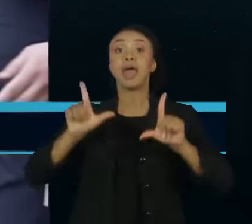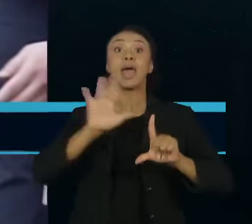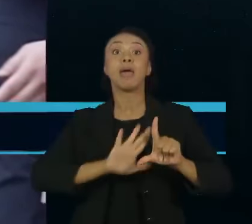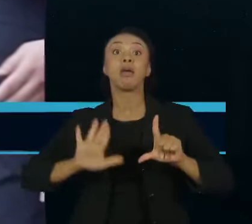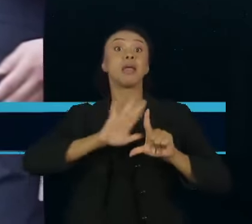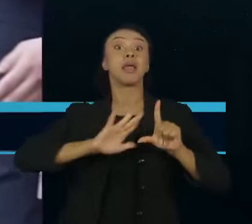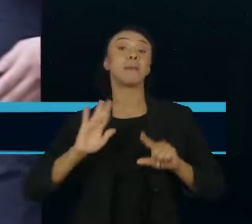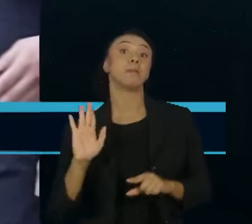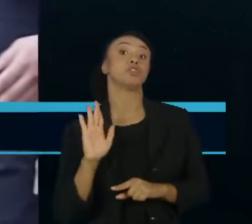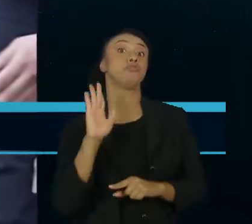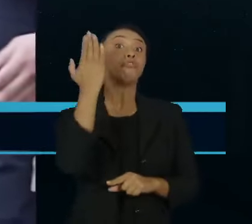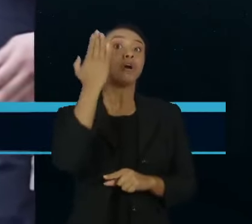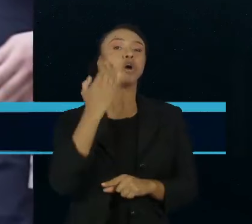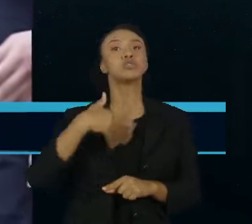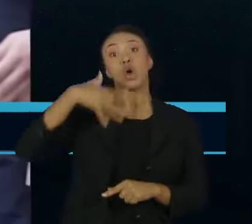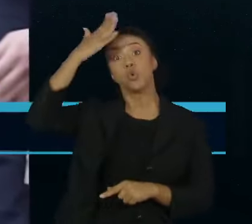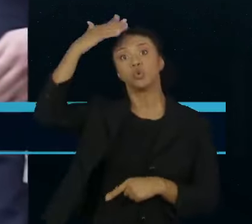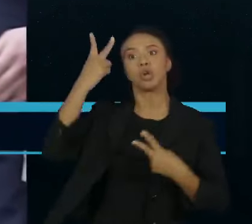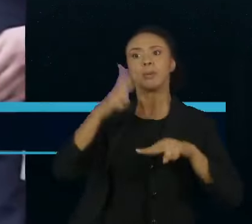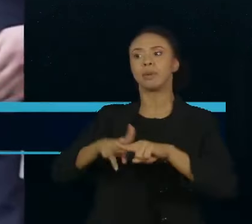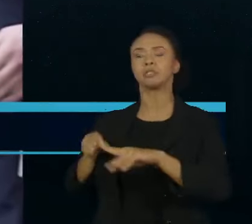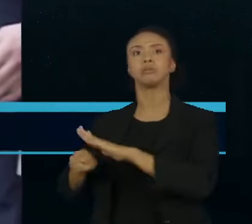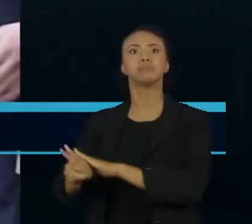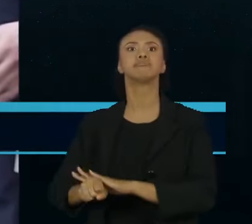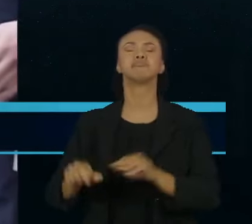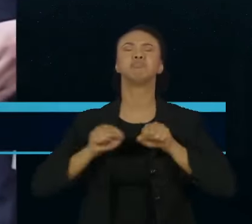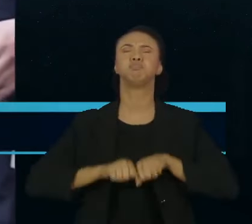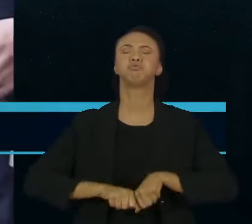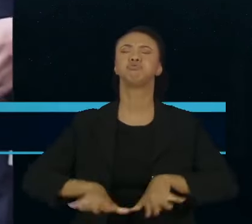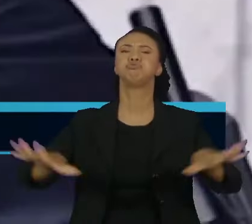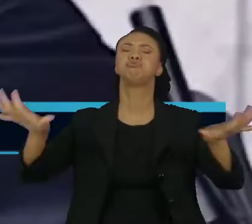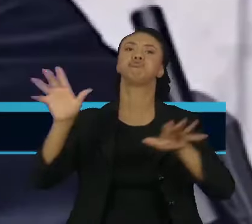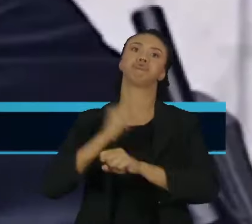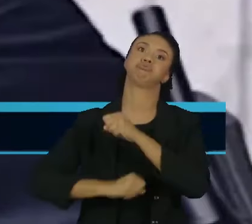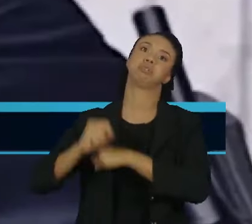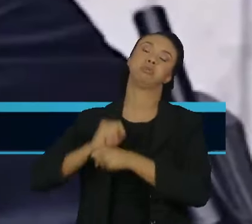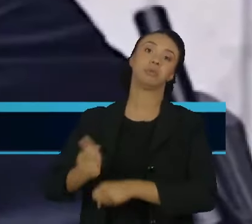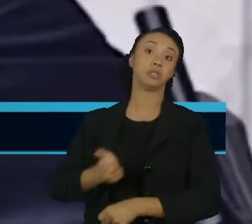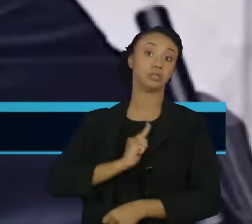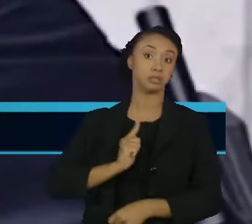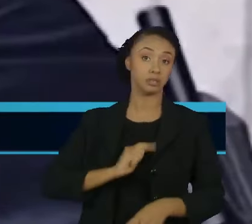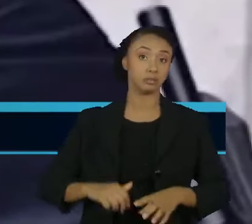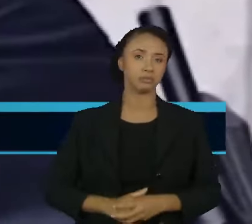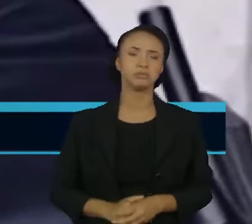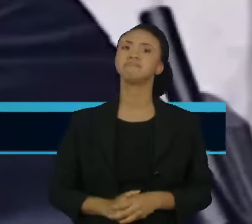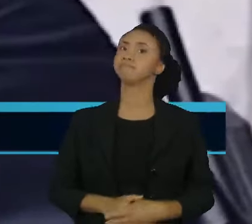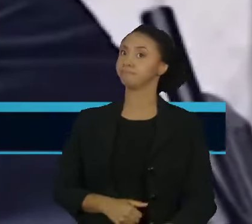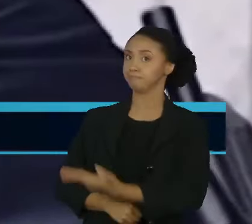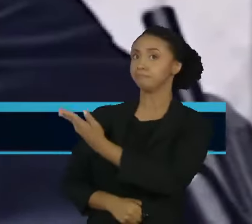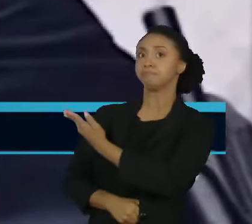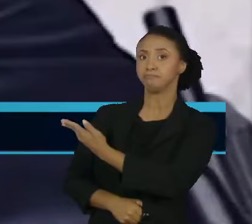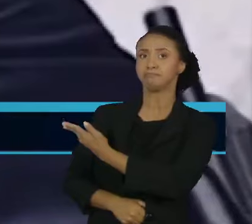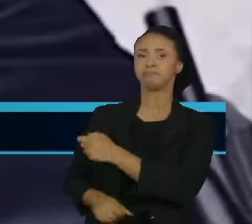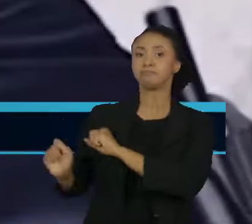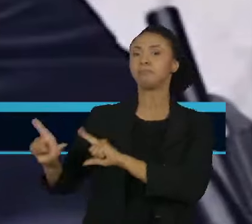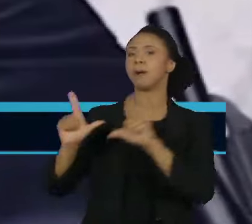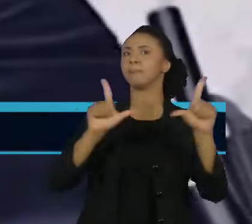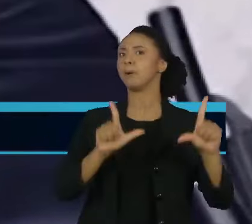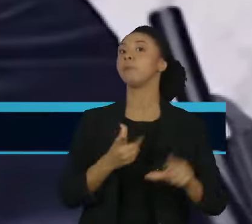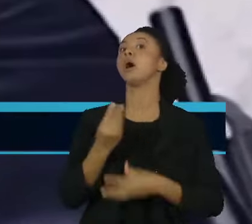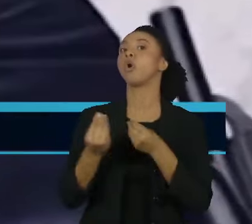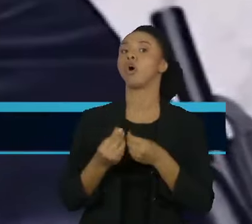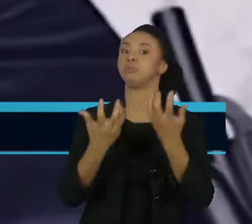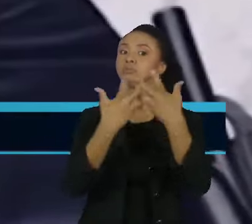Donald Trump sendo preso viralizaram nas redes sociais no ano passado. Essas cenas, também criadas por inteligência